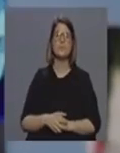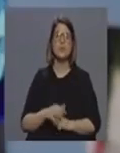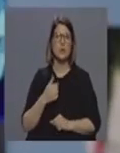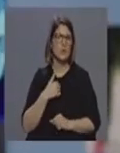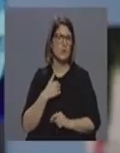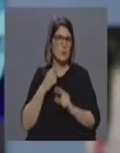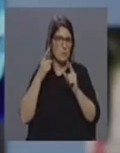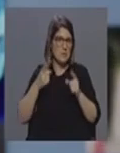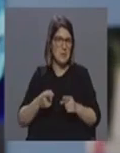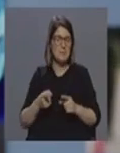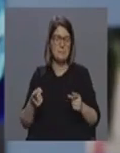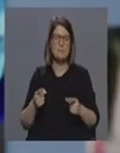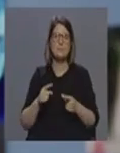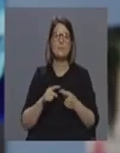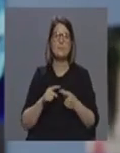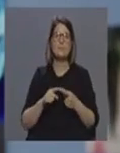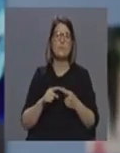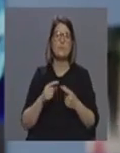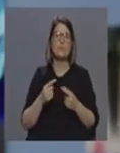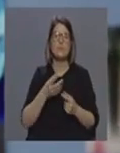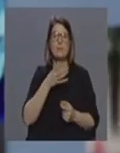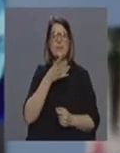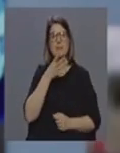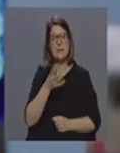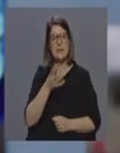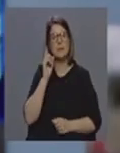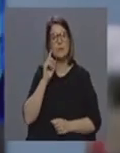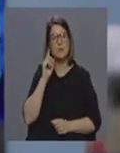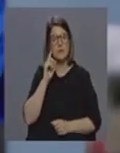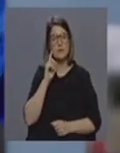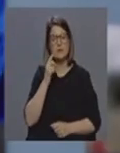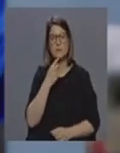iniciar sobretudo a mensagem que entanto era importante passar